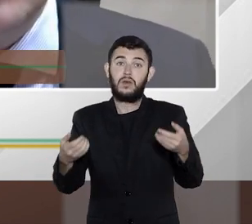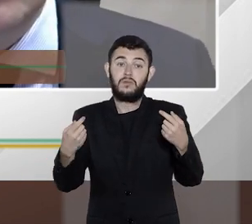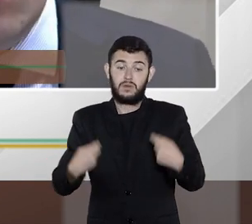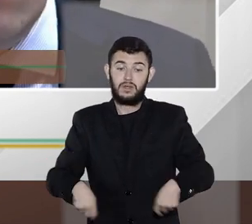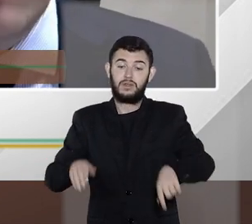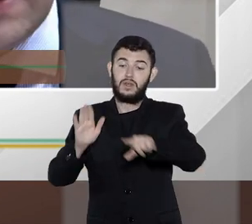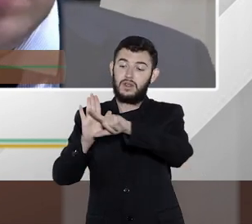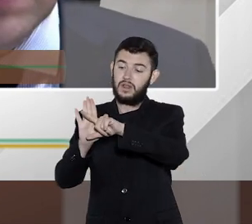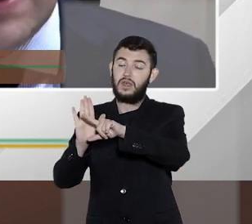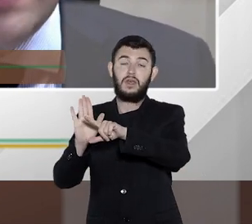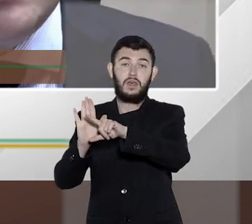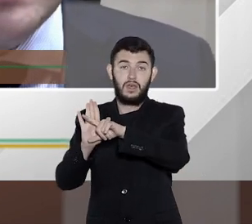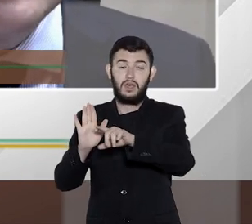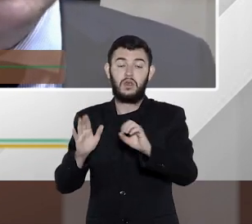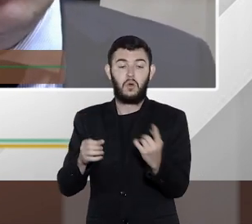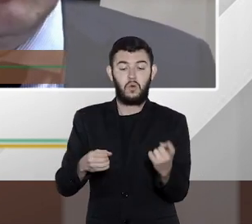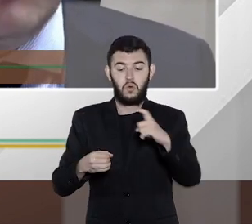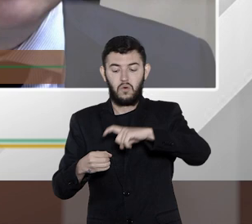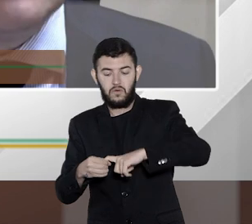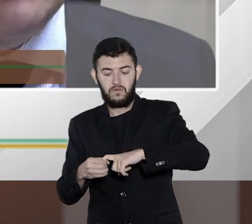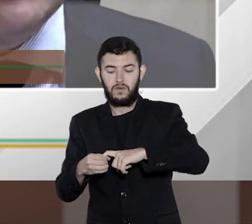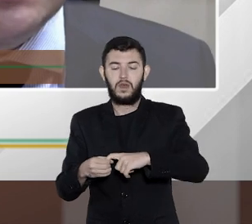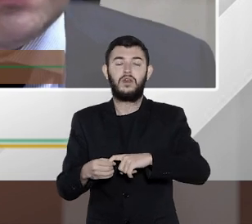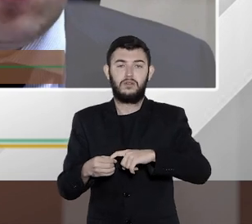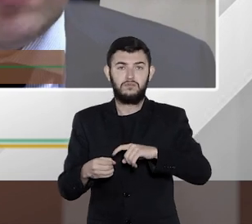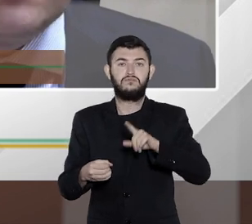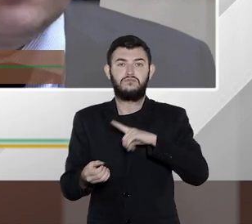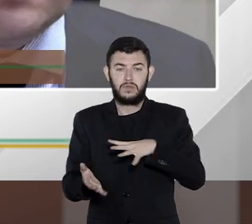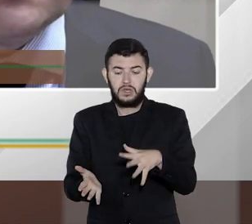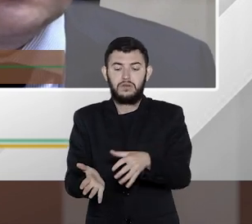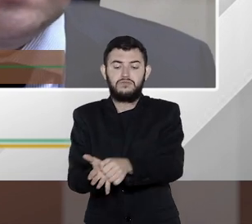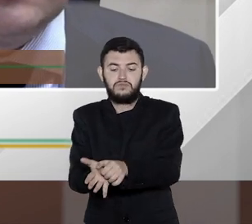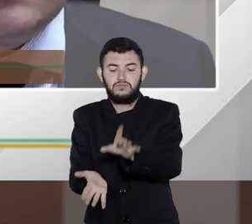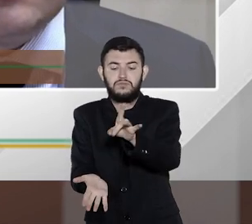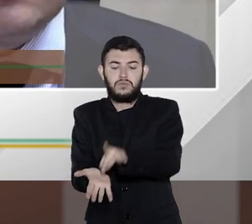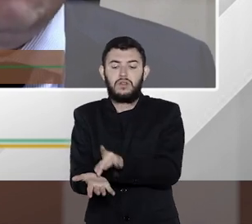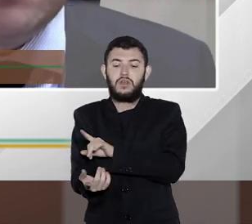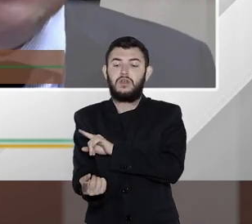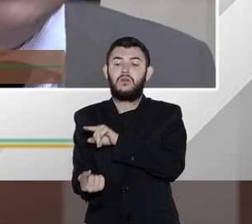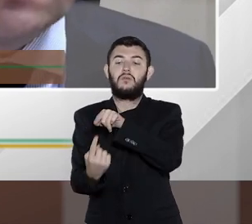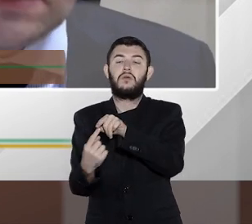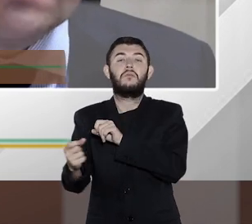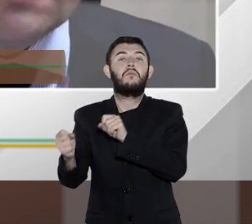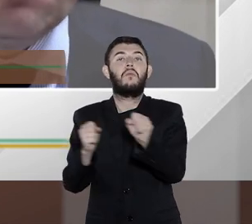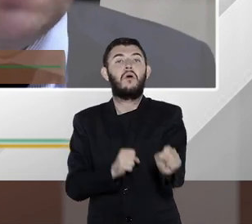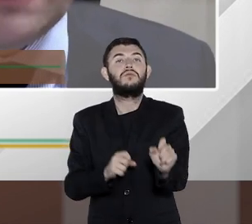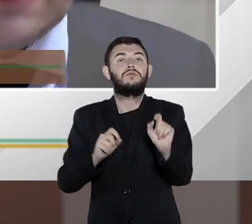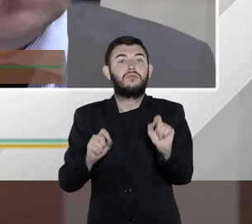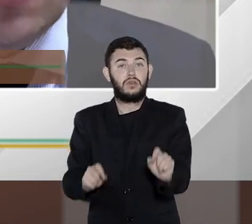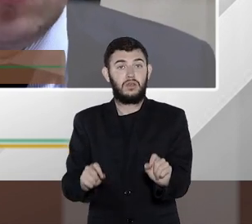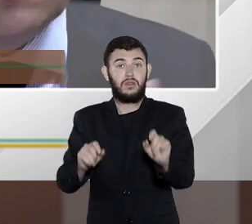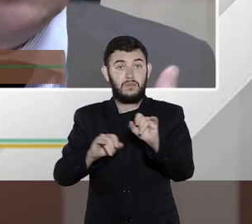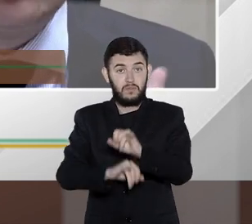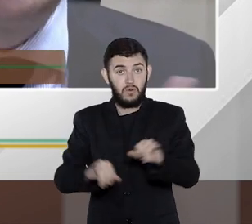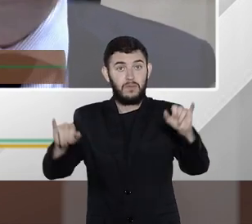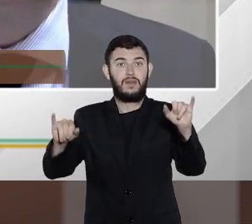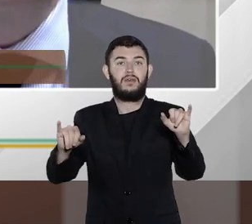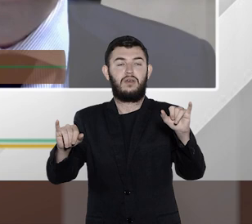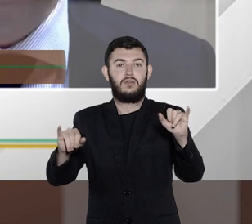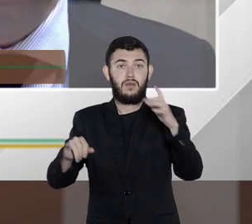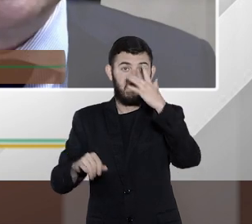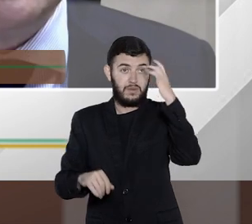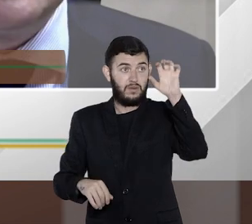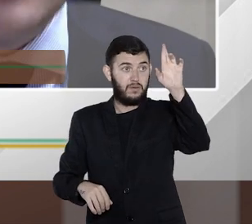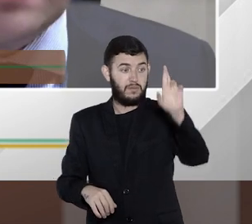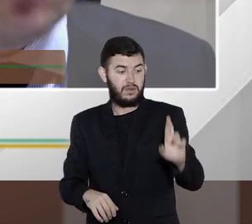tem que estar baseado em convênios e esses convênios a partir de agora tem que ser previsíveis, tem que ser publicados, ou seja, o